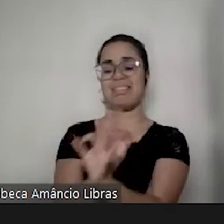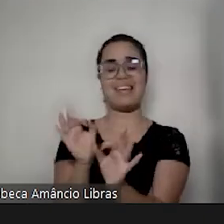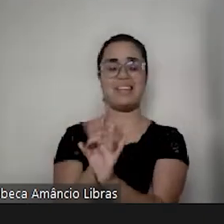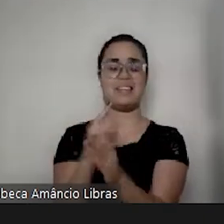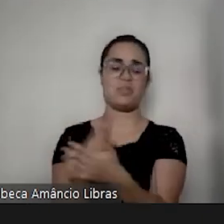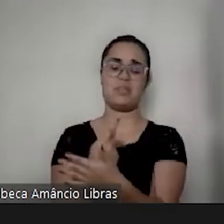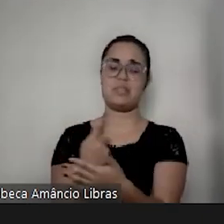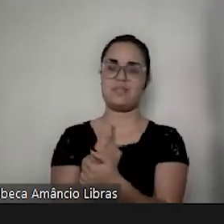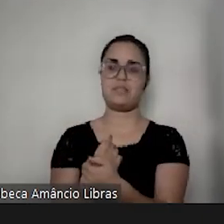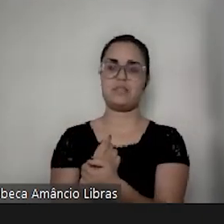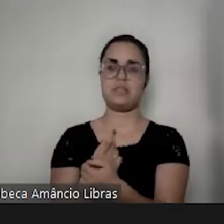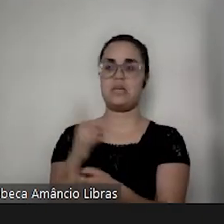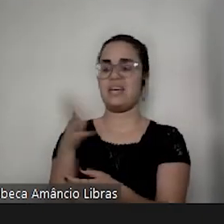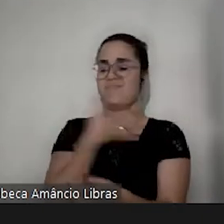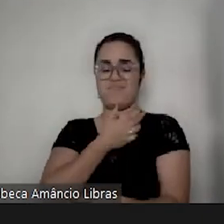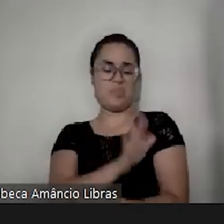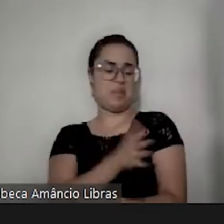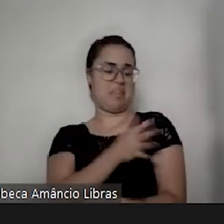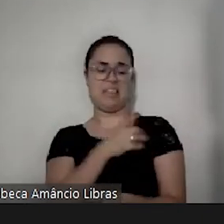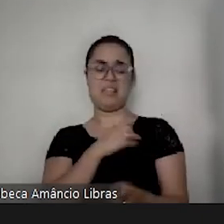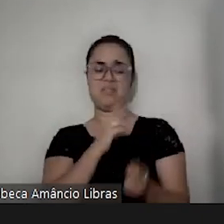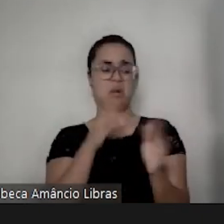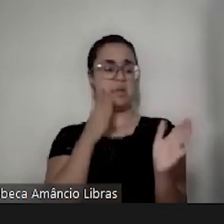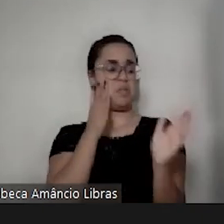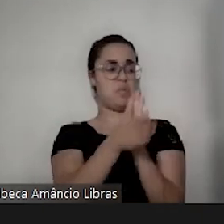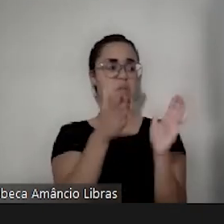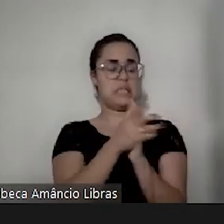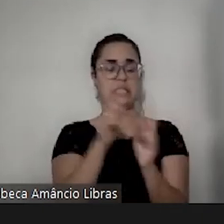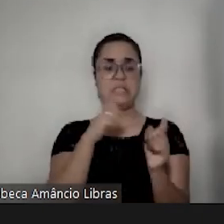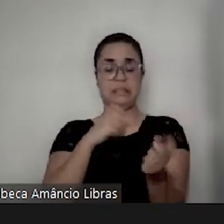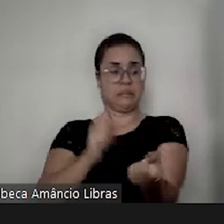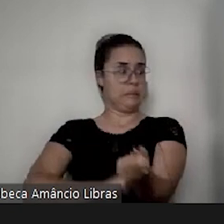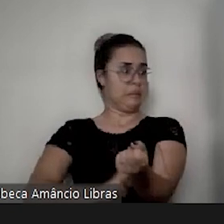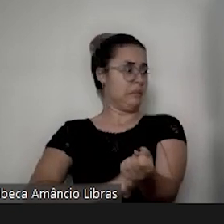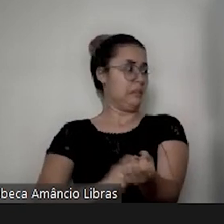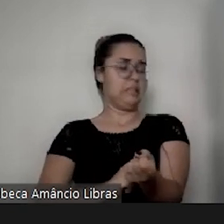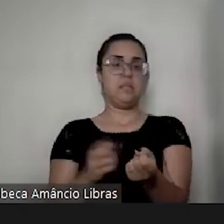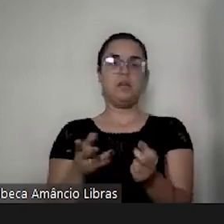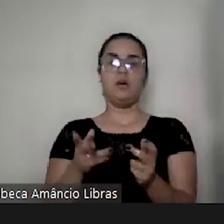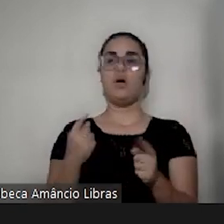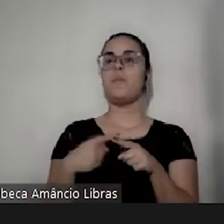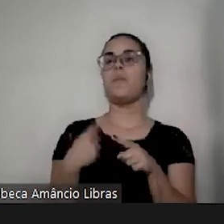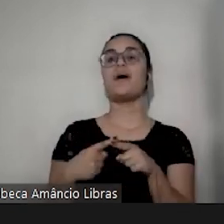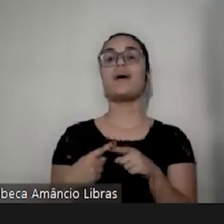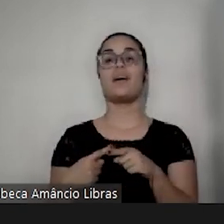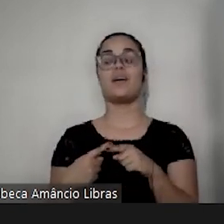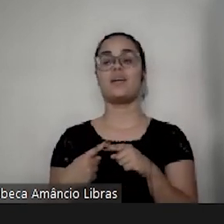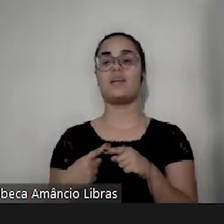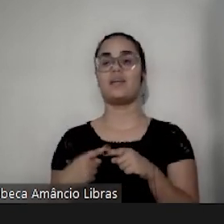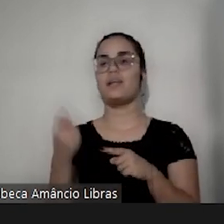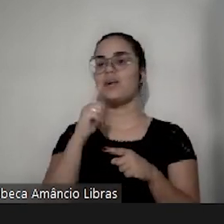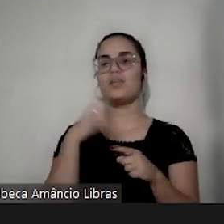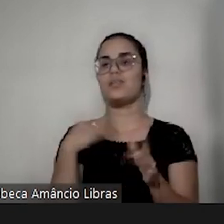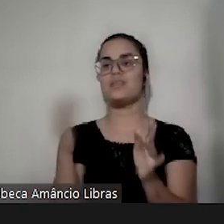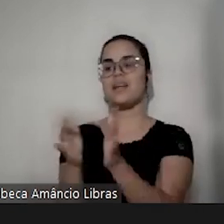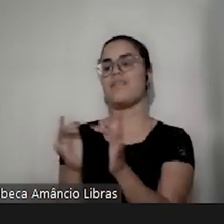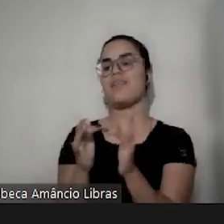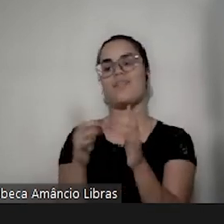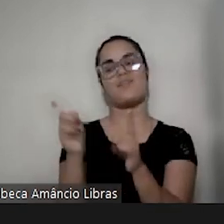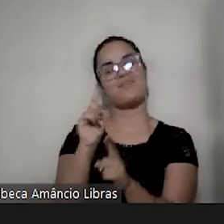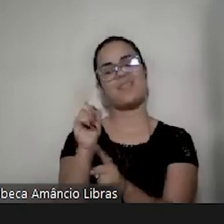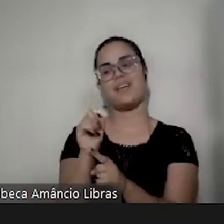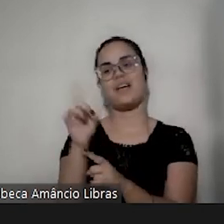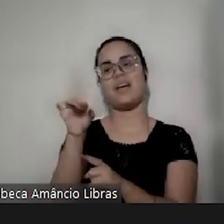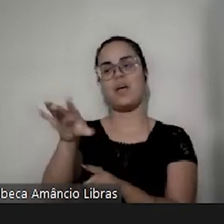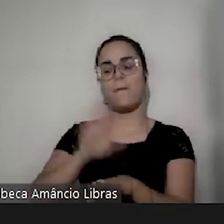ele fugia, ele agia com agressividade, porque eu não estava conectada com ele. Eu estava